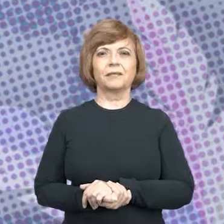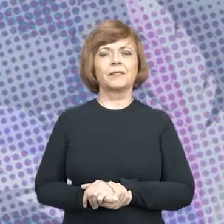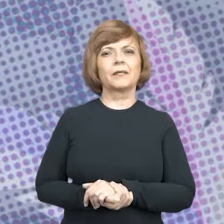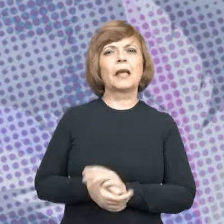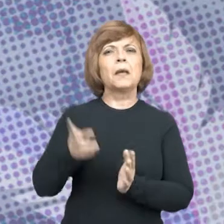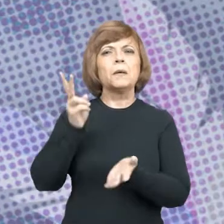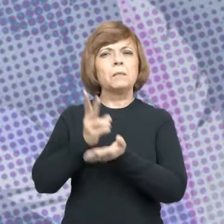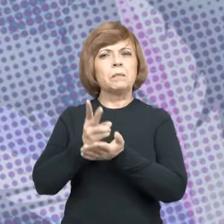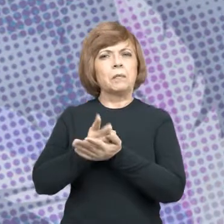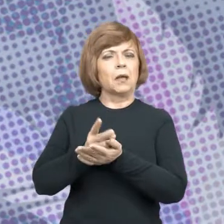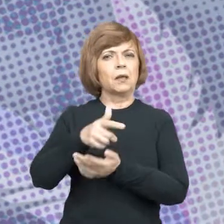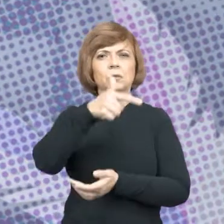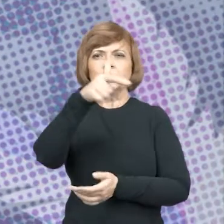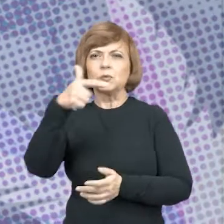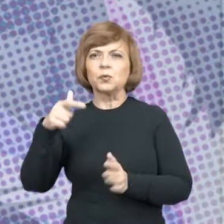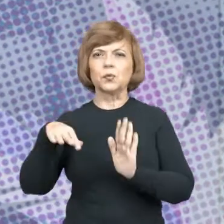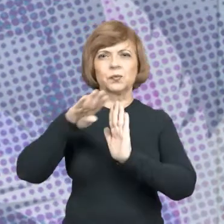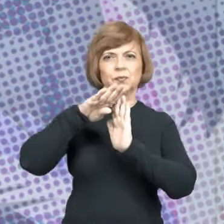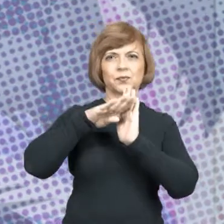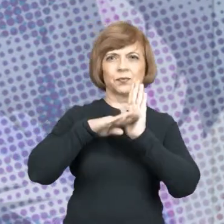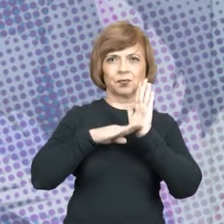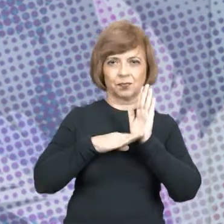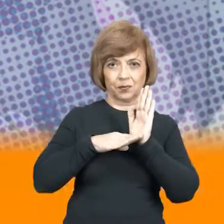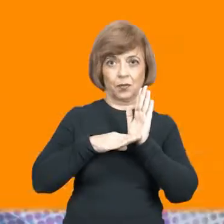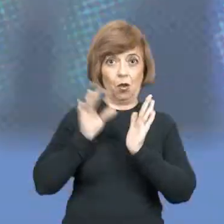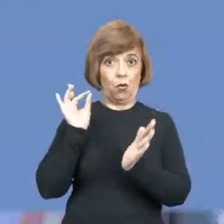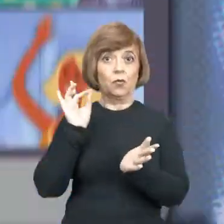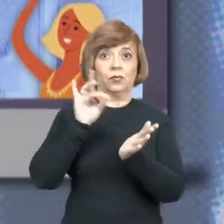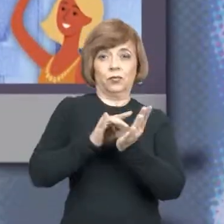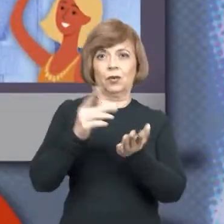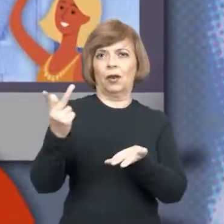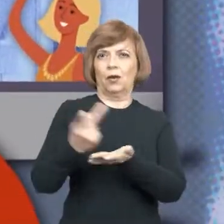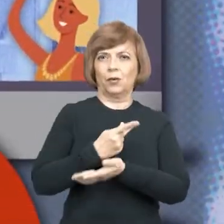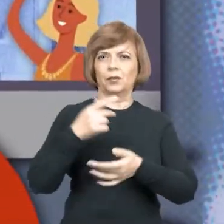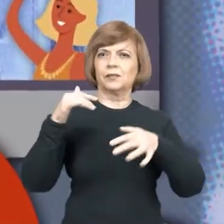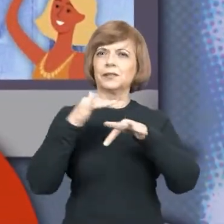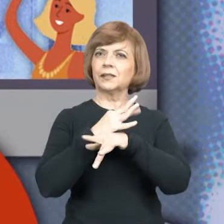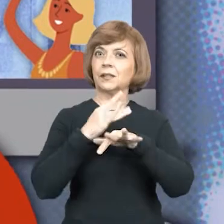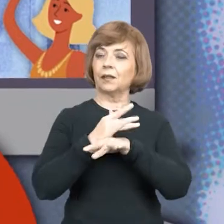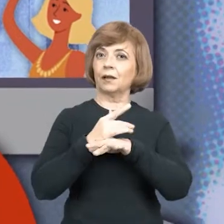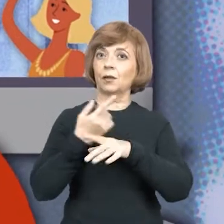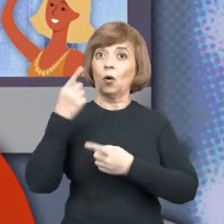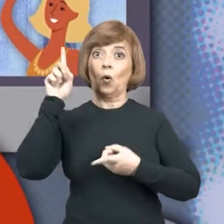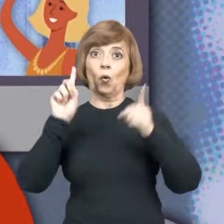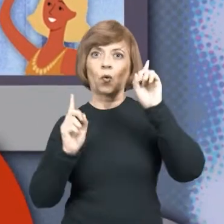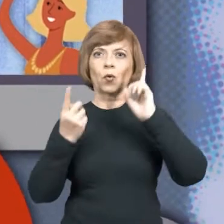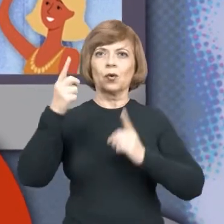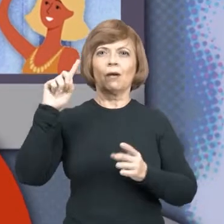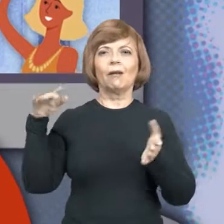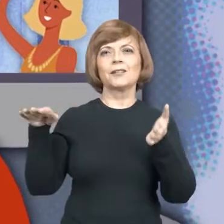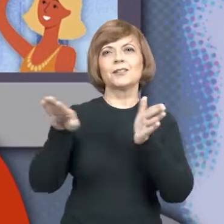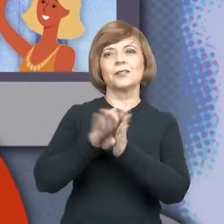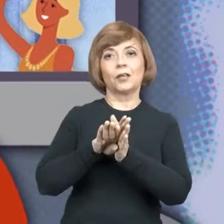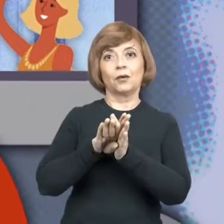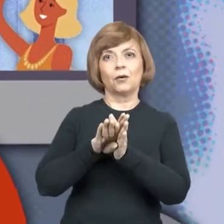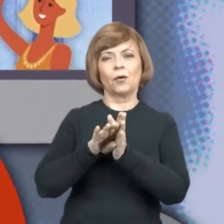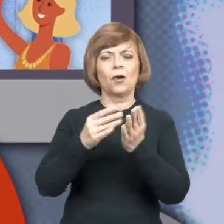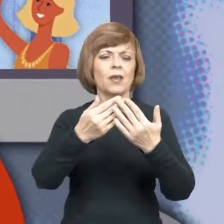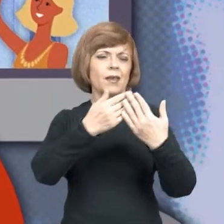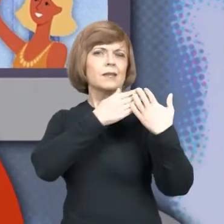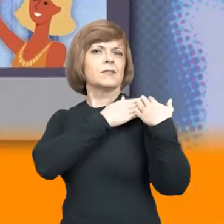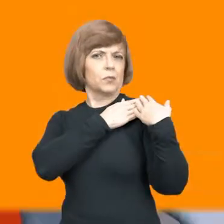Mesmo sem uma programação oficial acontecendo na cidade, o Carnaval chegou e, com ele, as